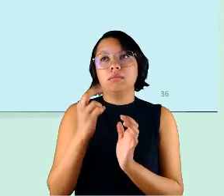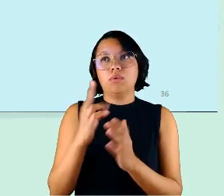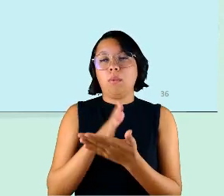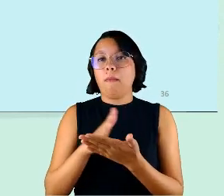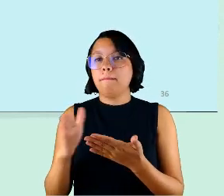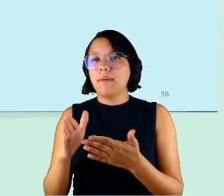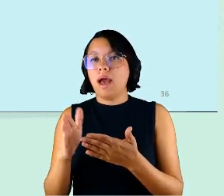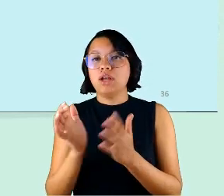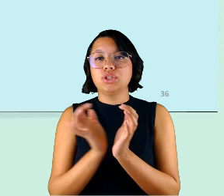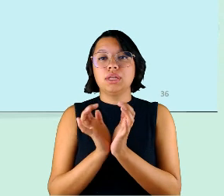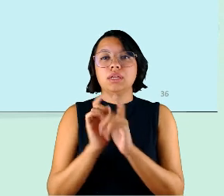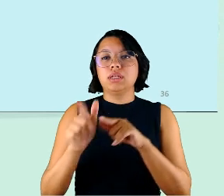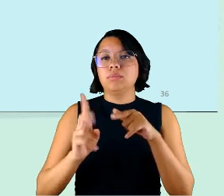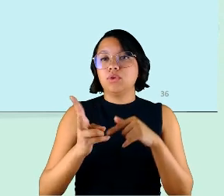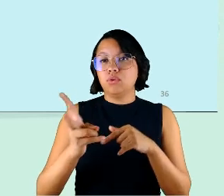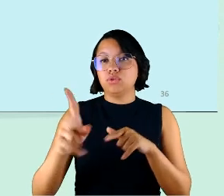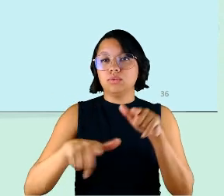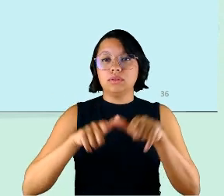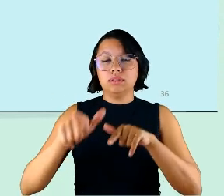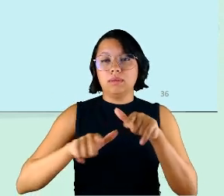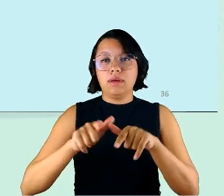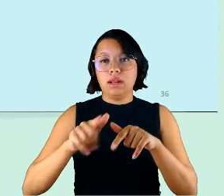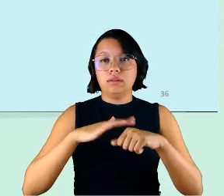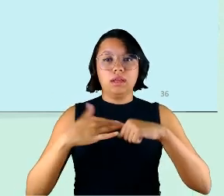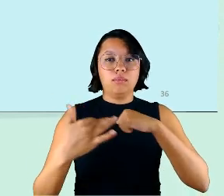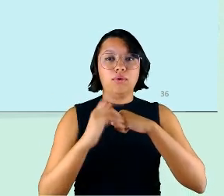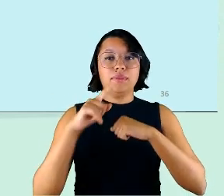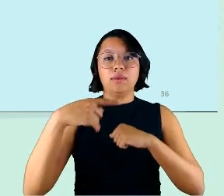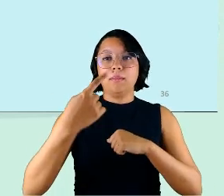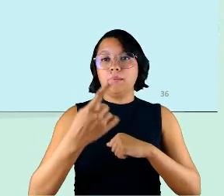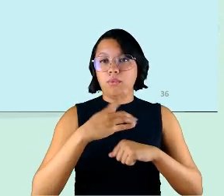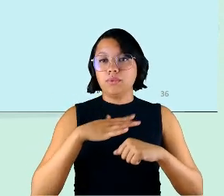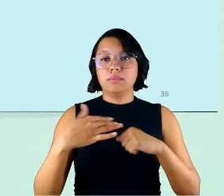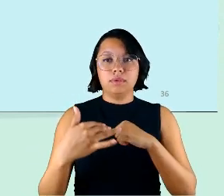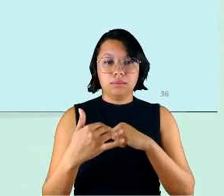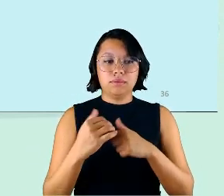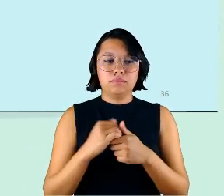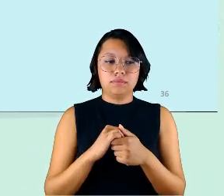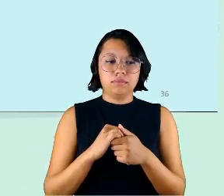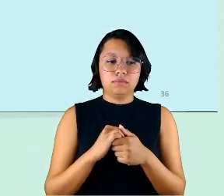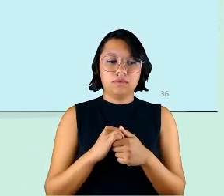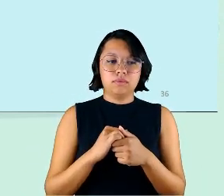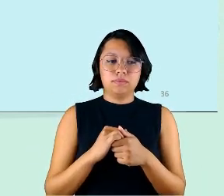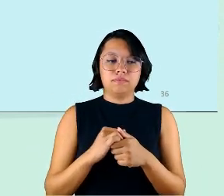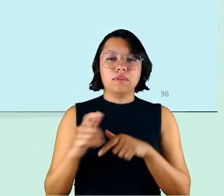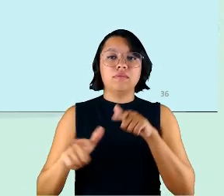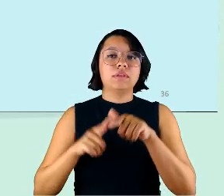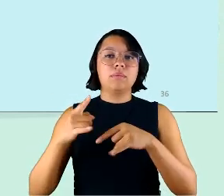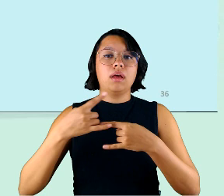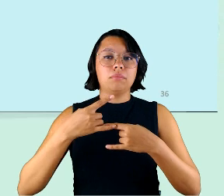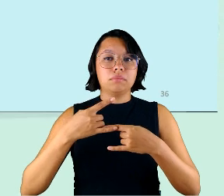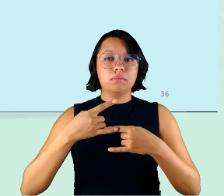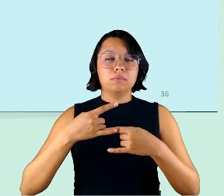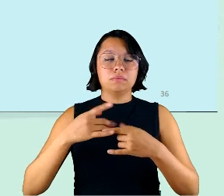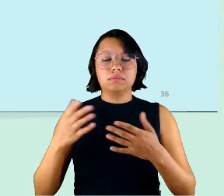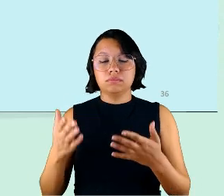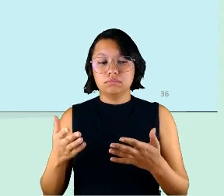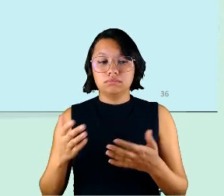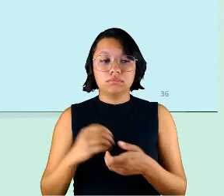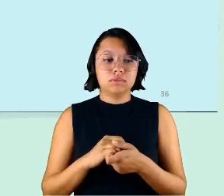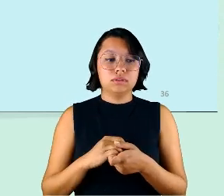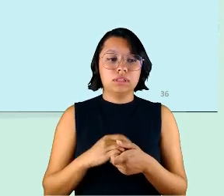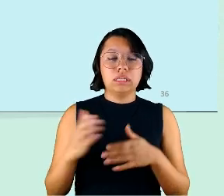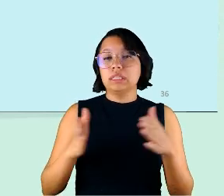equipe continuasse trabalhando remotamente após o período de enfrentamento da covid nessa época a gente não sabia ainda né